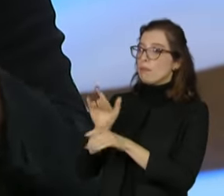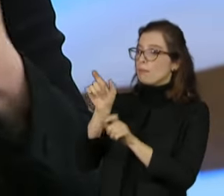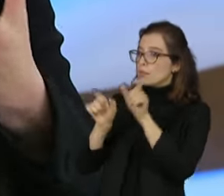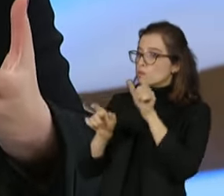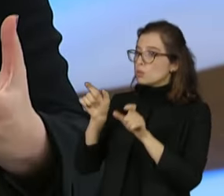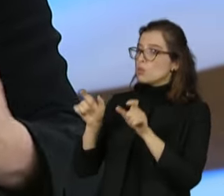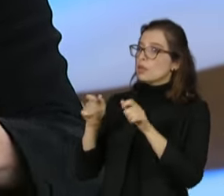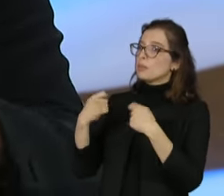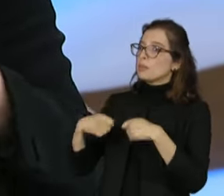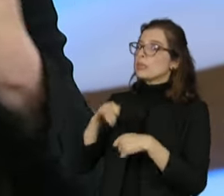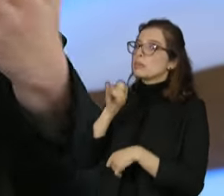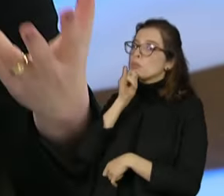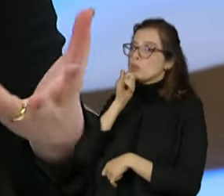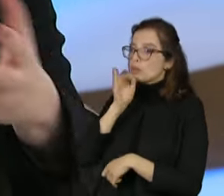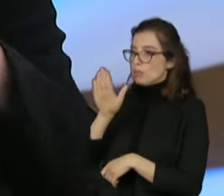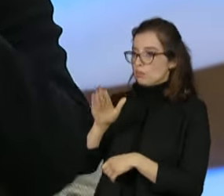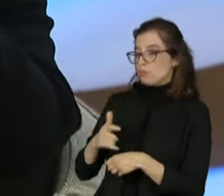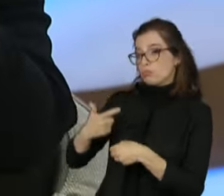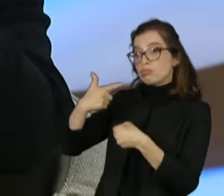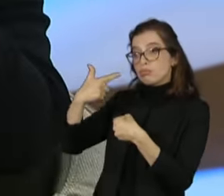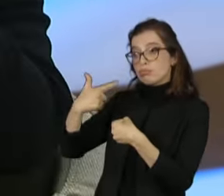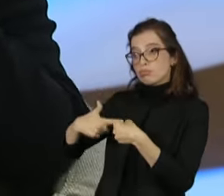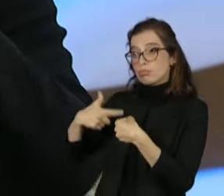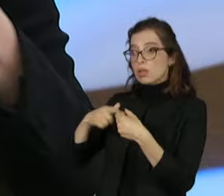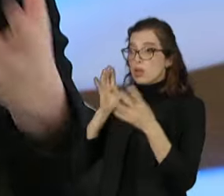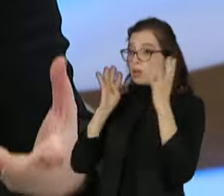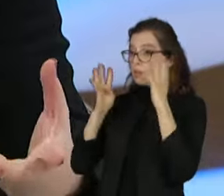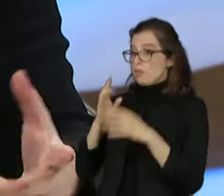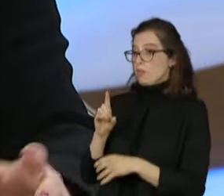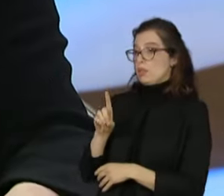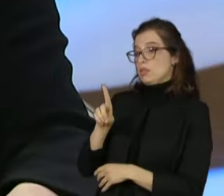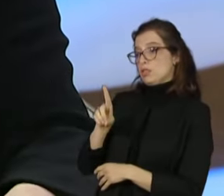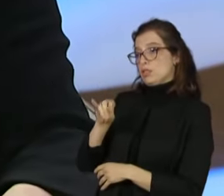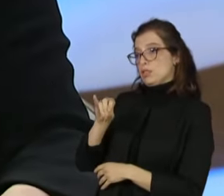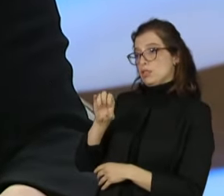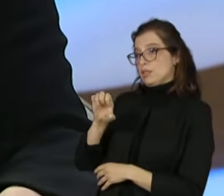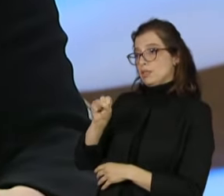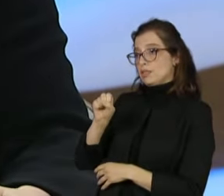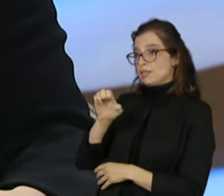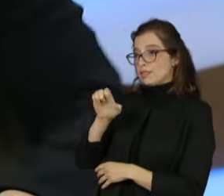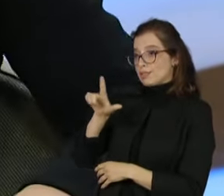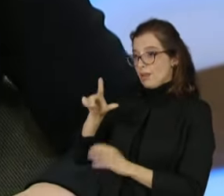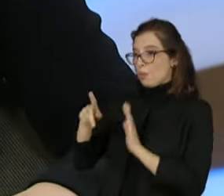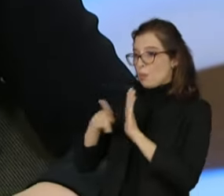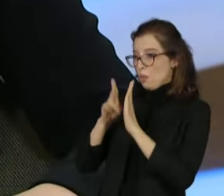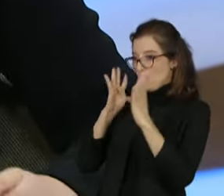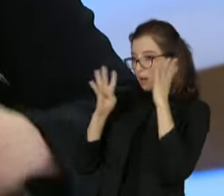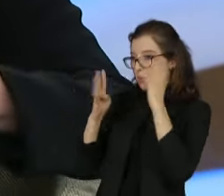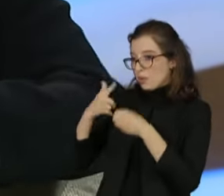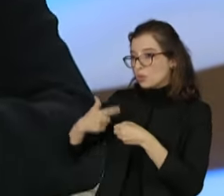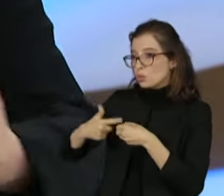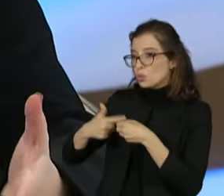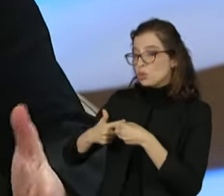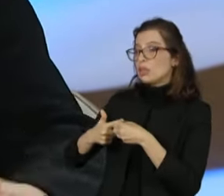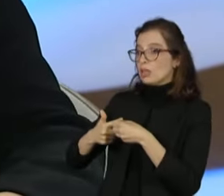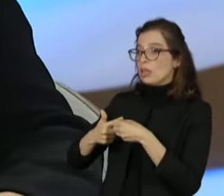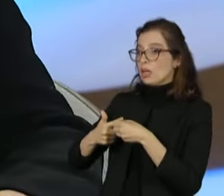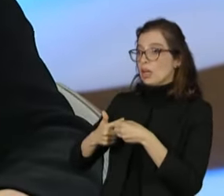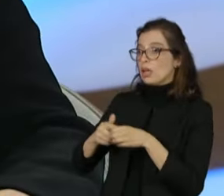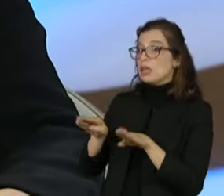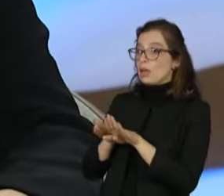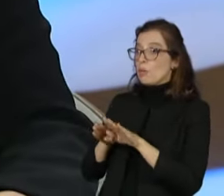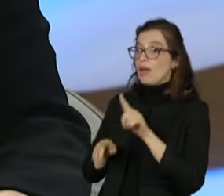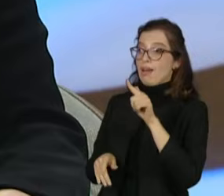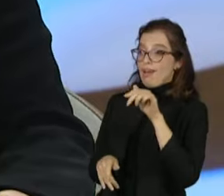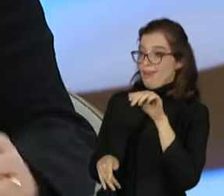diesel, aí resolve o problema não só do frete, desculpa, do transporte, mas também do próprio gás de cozinha que precisa realmente